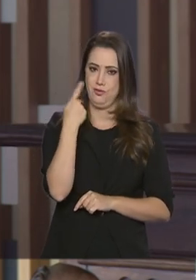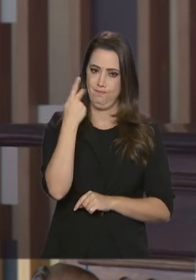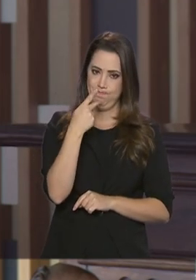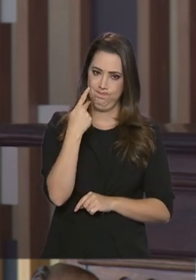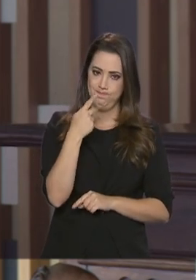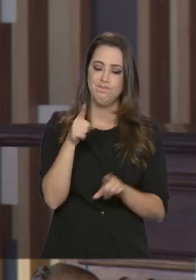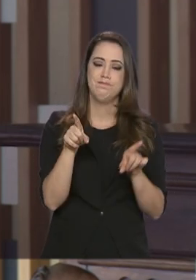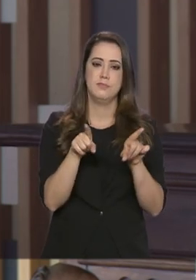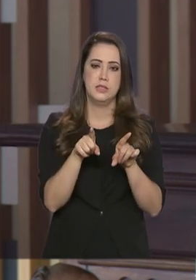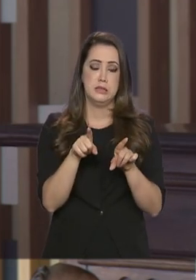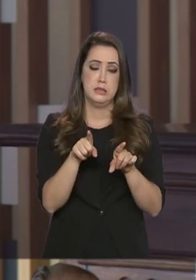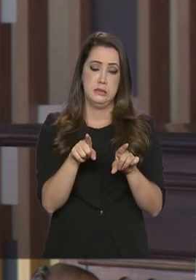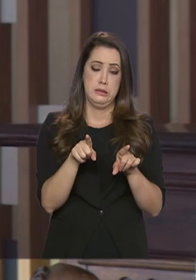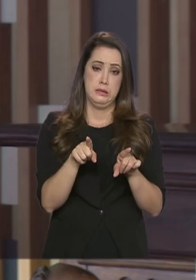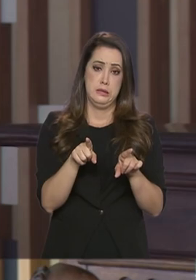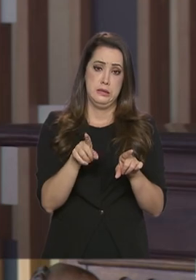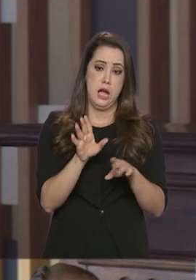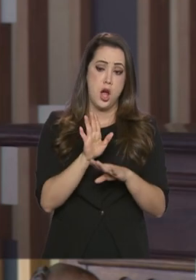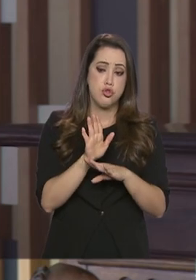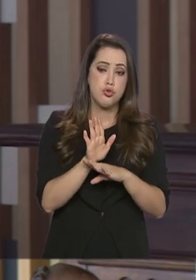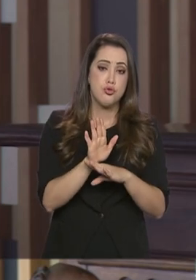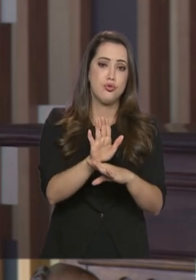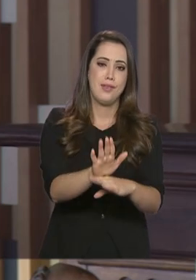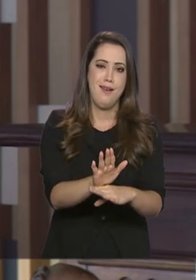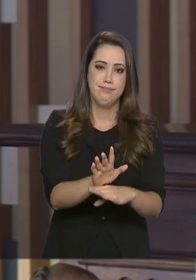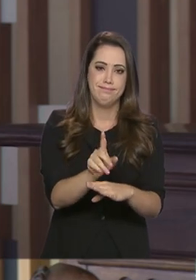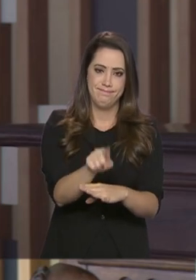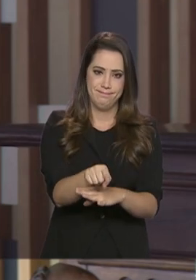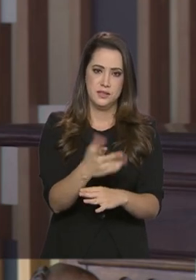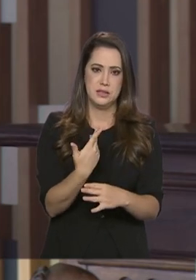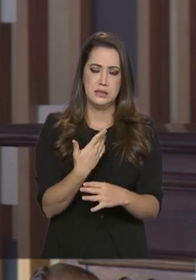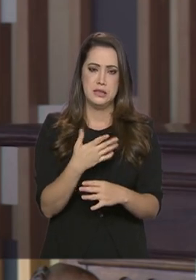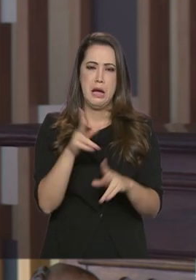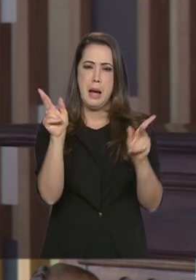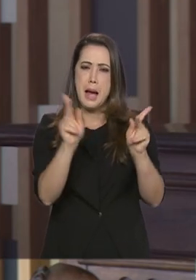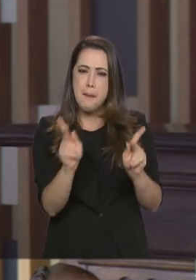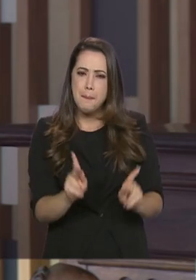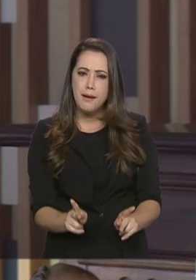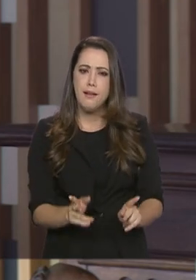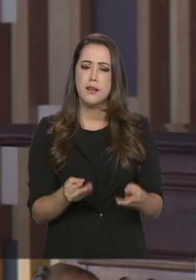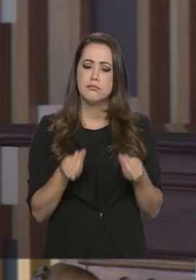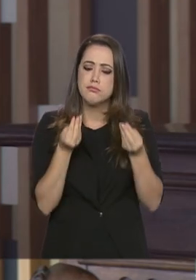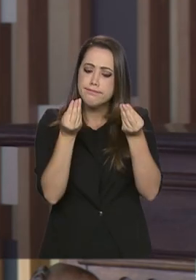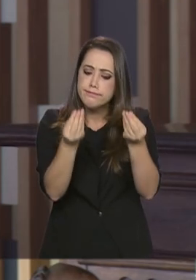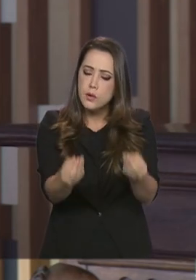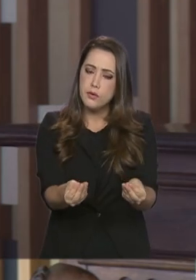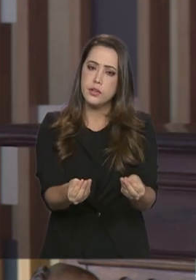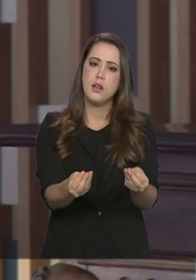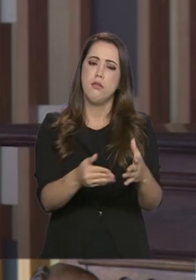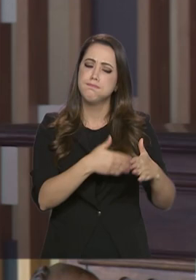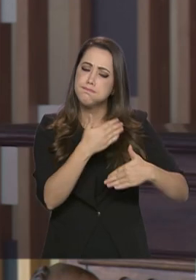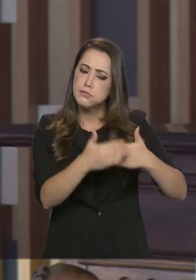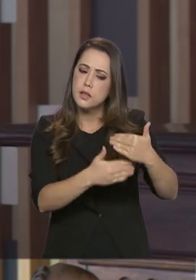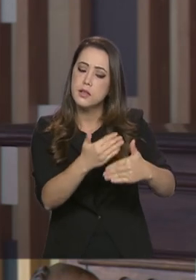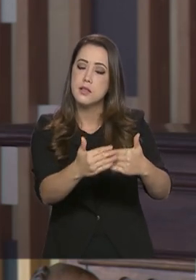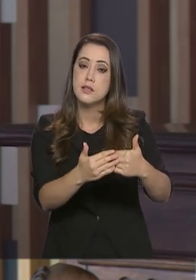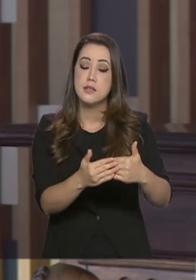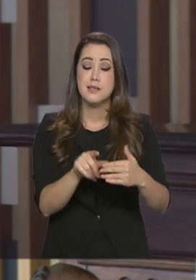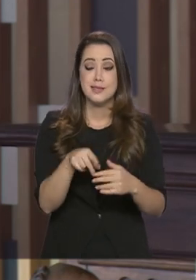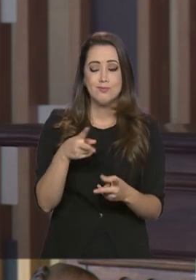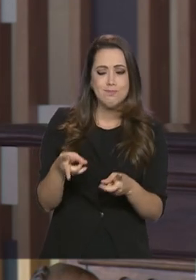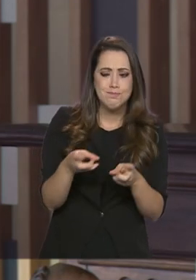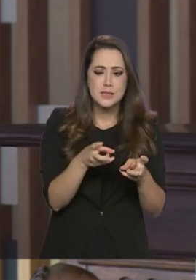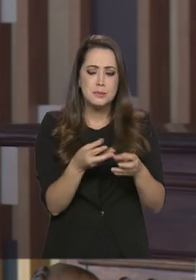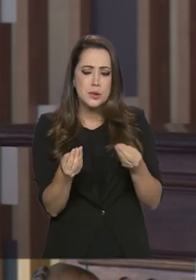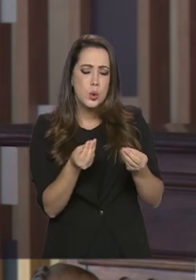como uma contribuição nossa à paz, à prosperidade naquela região, de entendermos melhor o que a gente pode